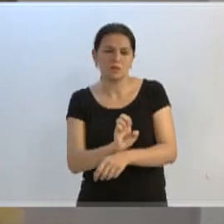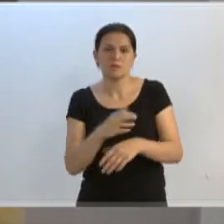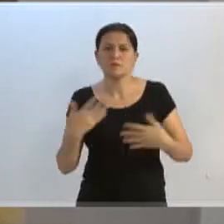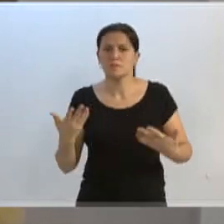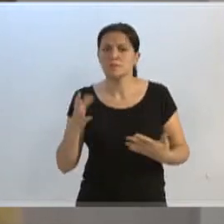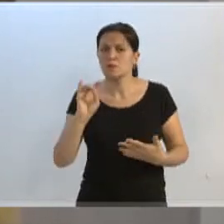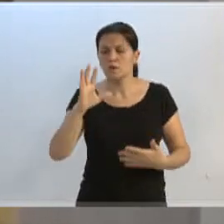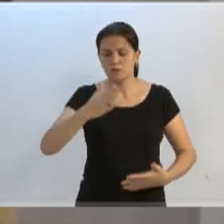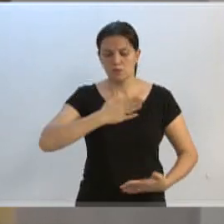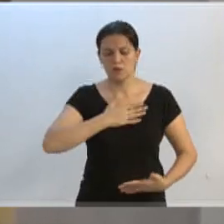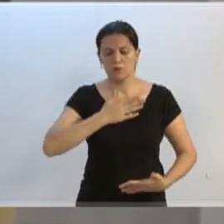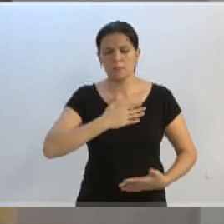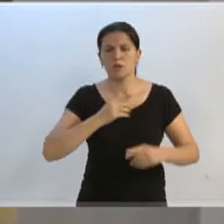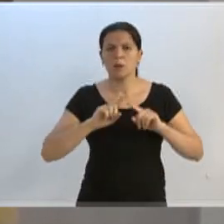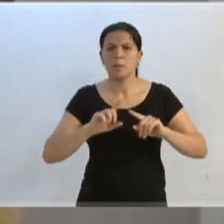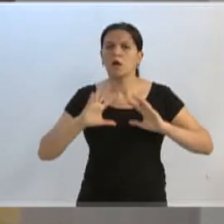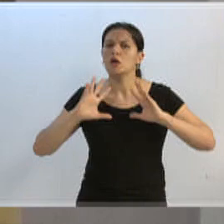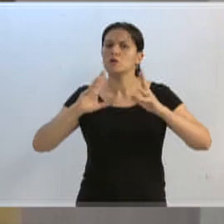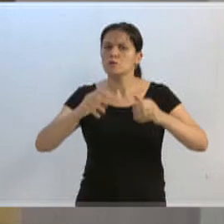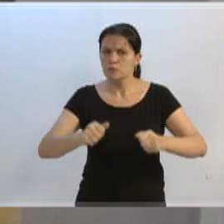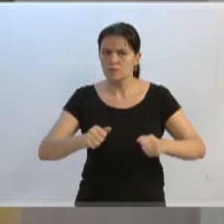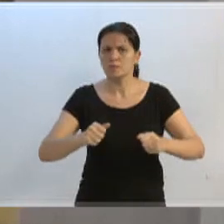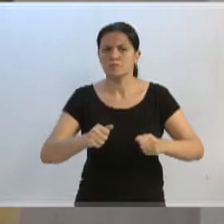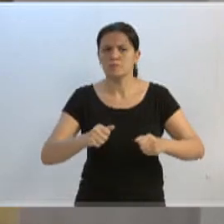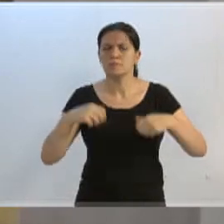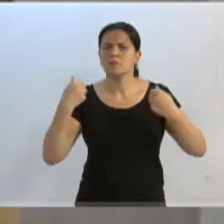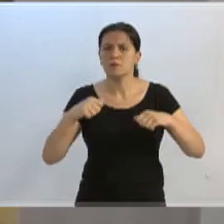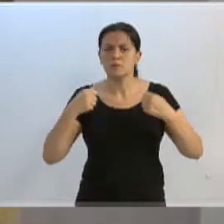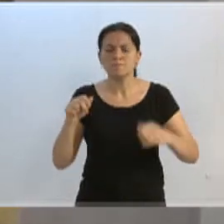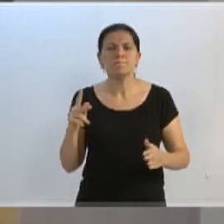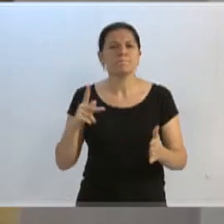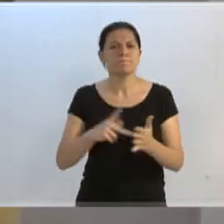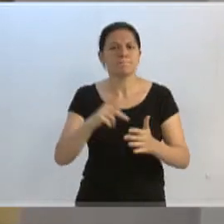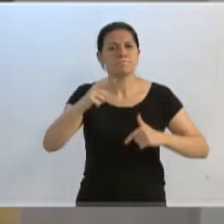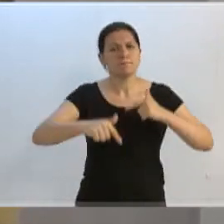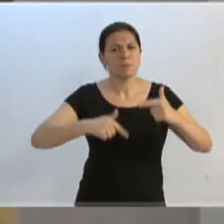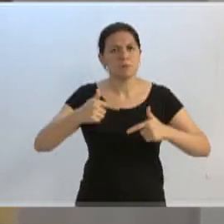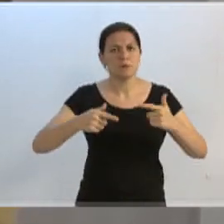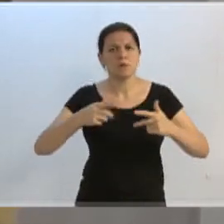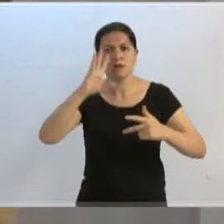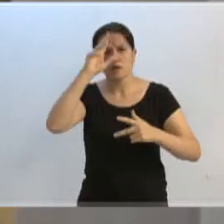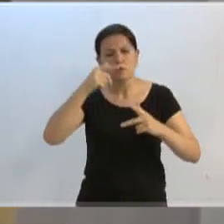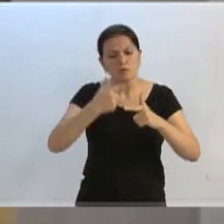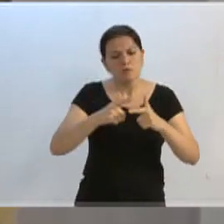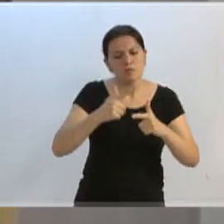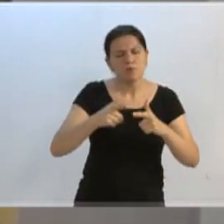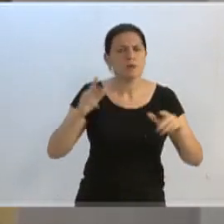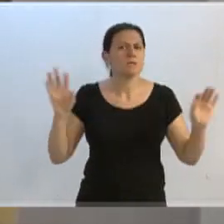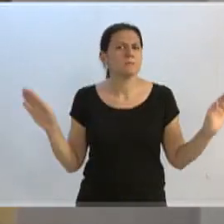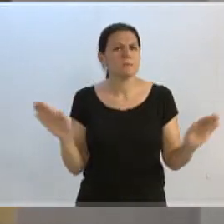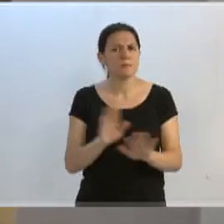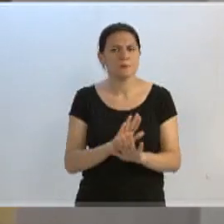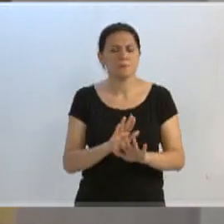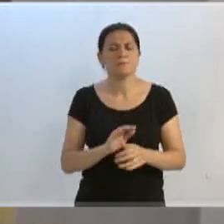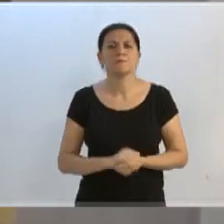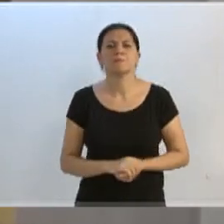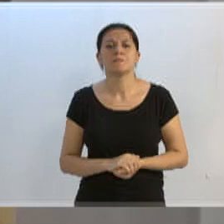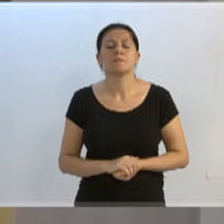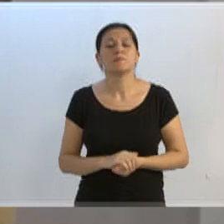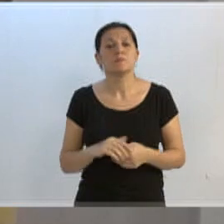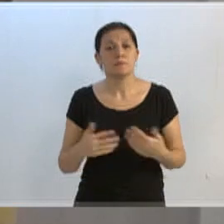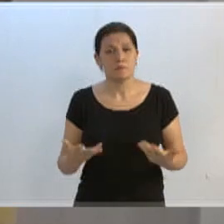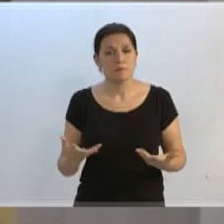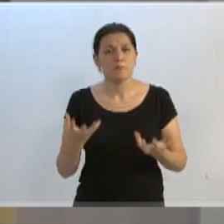ela não é só minha pauta, ela é pauta de todos. Então, temos que realmente trabalhar e resolver essa situação de uma vez por todas. E aí, eu